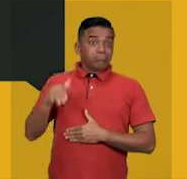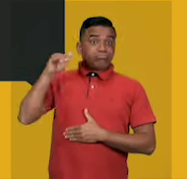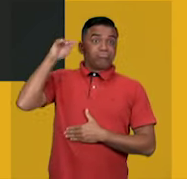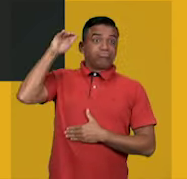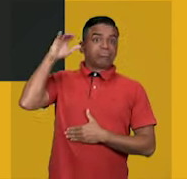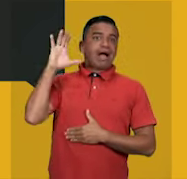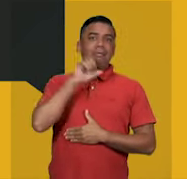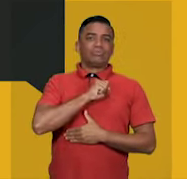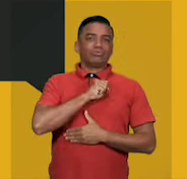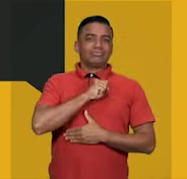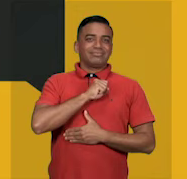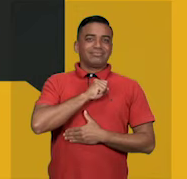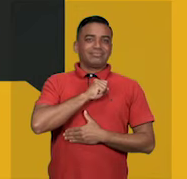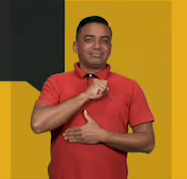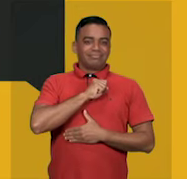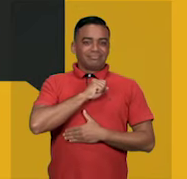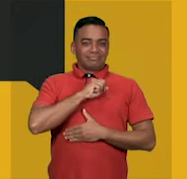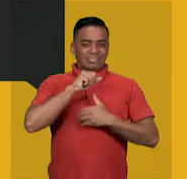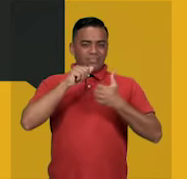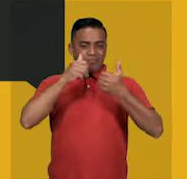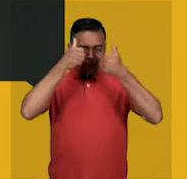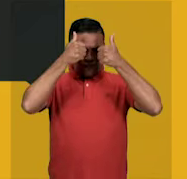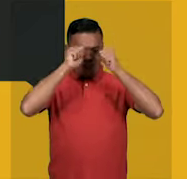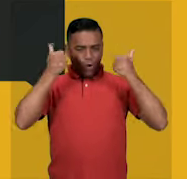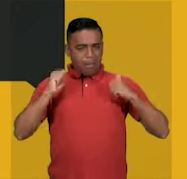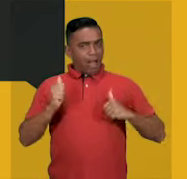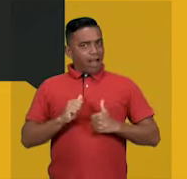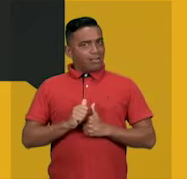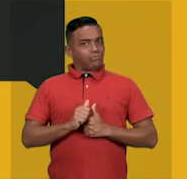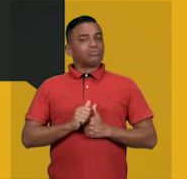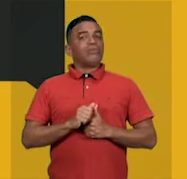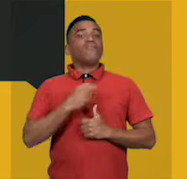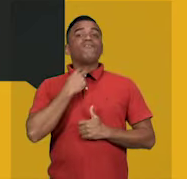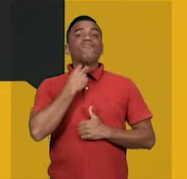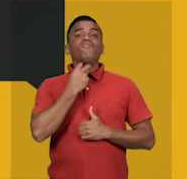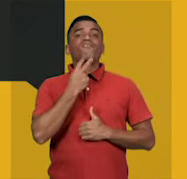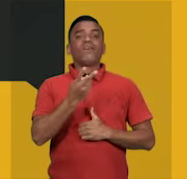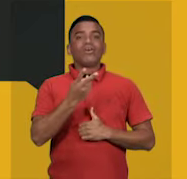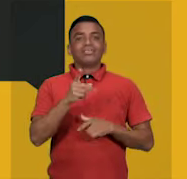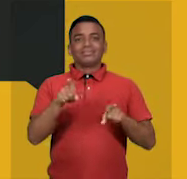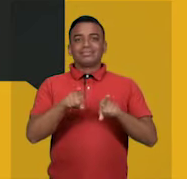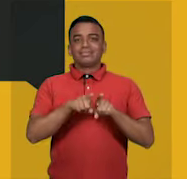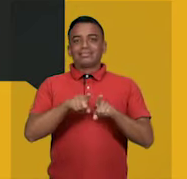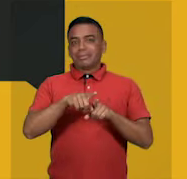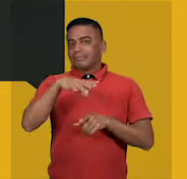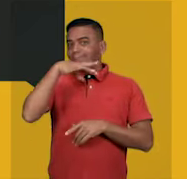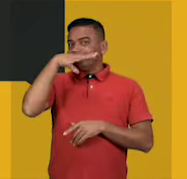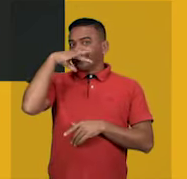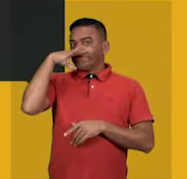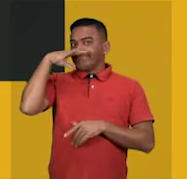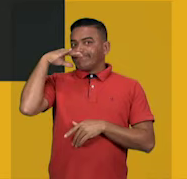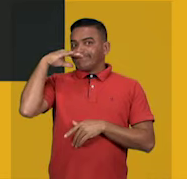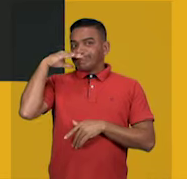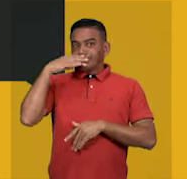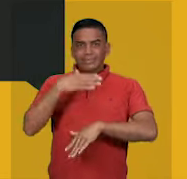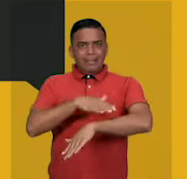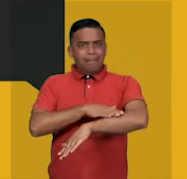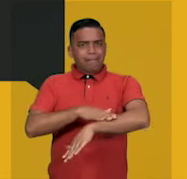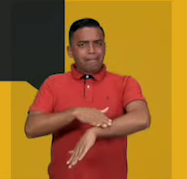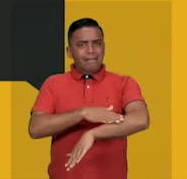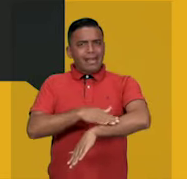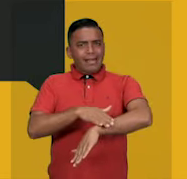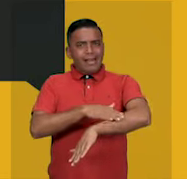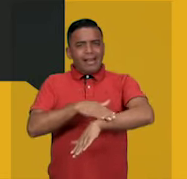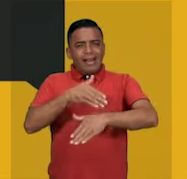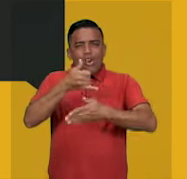novas formas do corpo, mudança da voz e no cheiro. A pele se torna mais oleosa